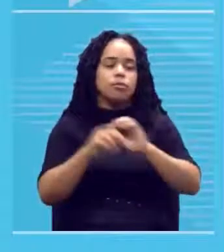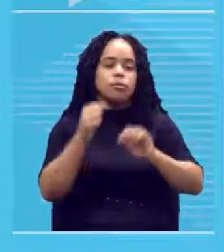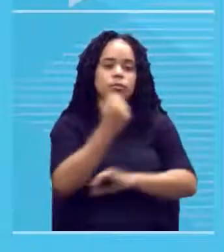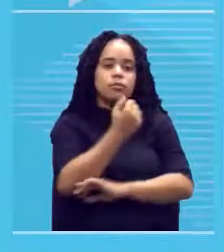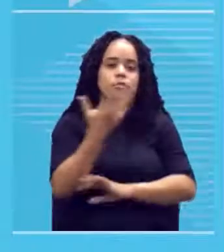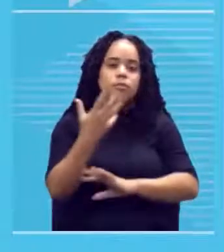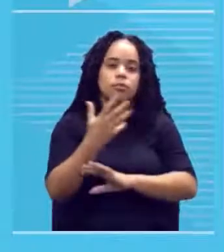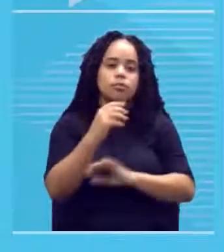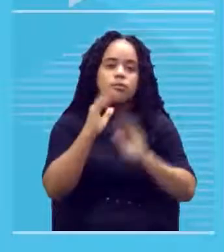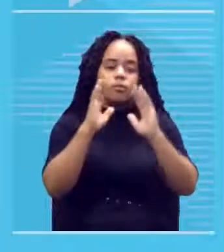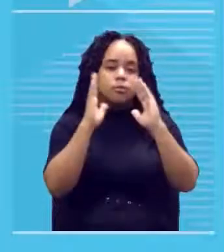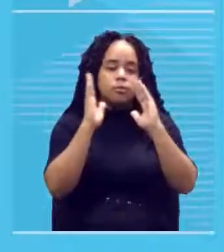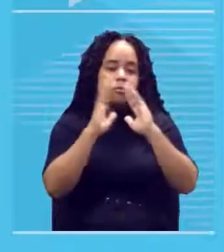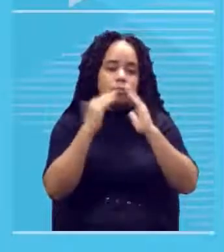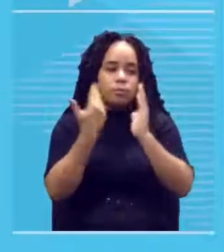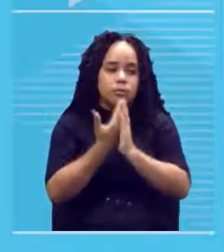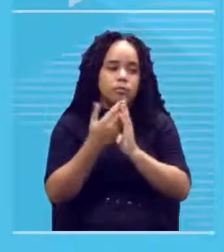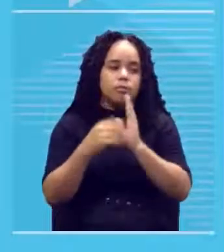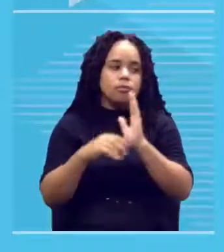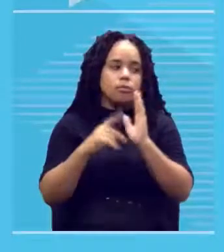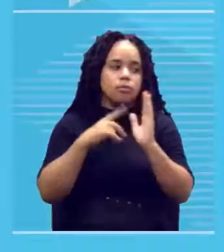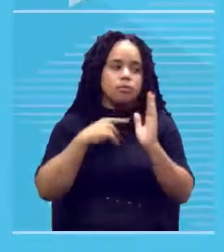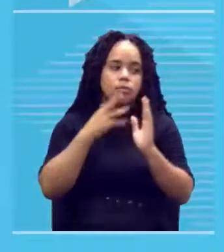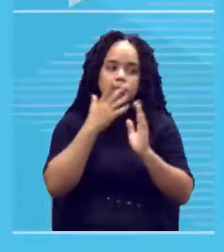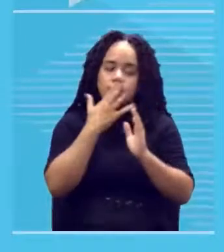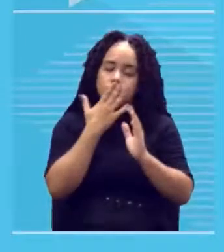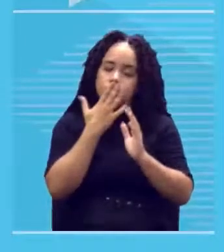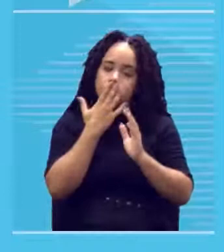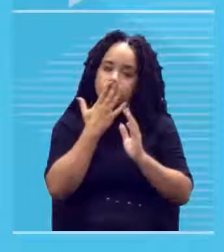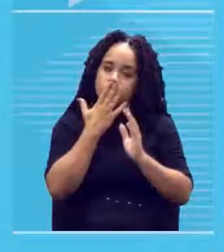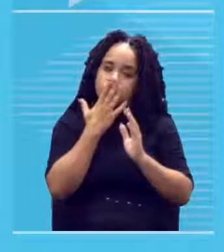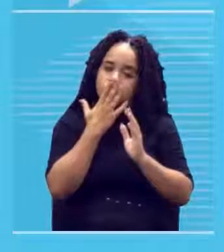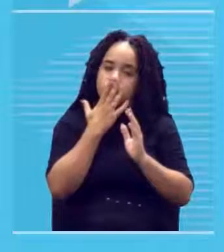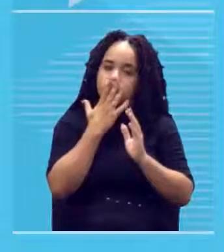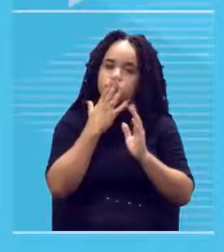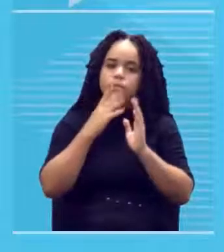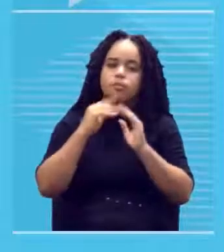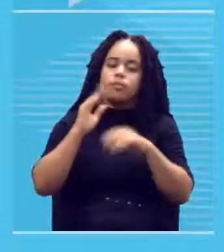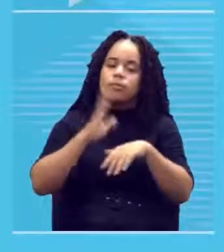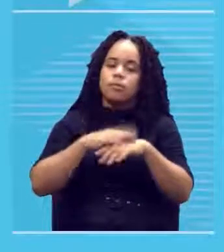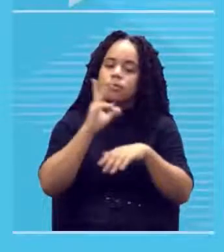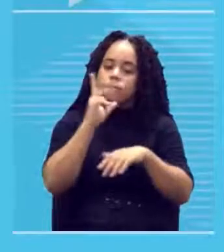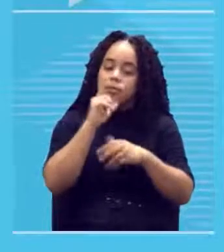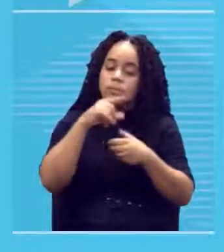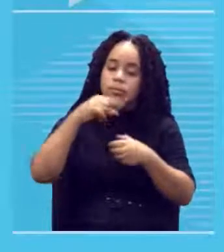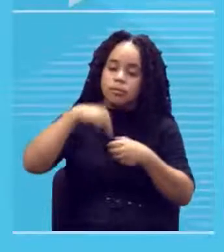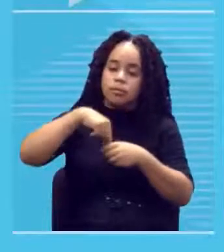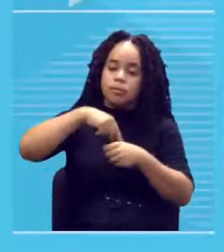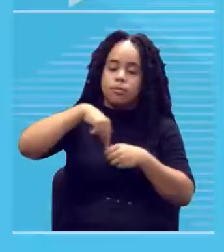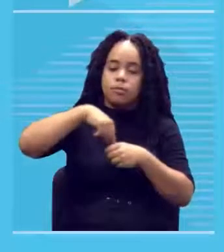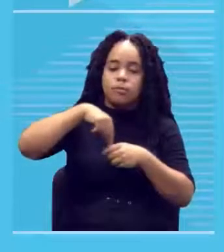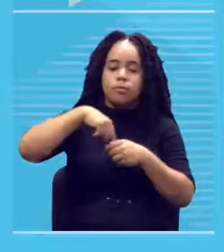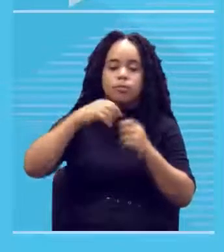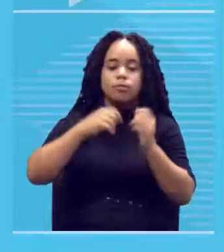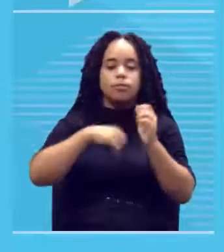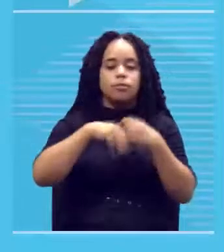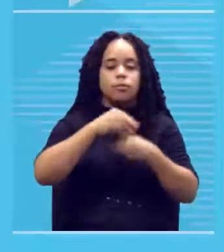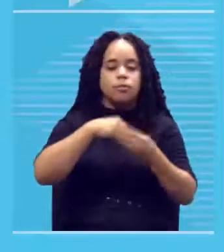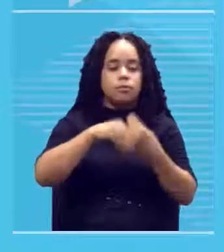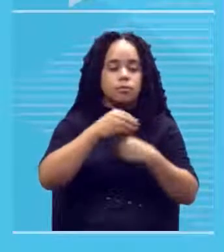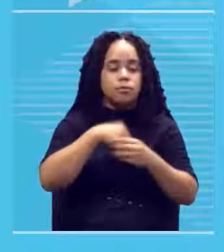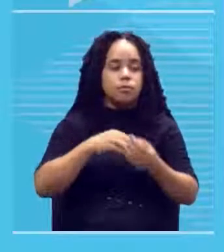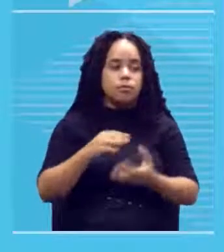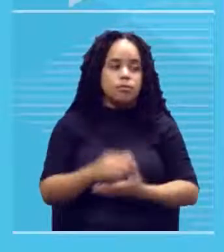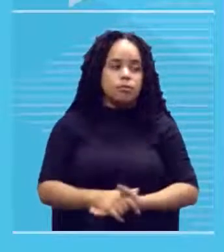aquela onde você dissolve a tinta guache com mais água aí a gente tem meio que o resultado de aquarela certo